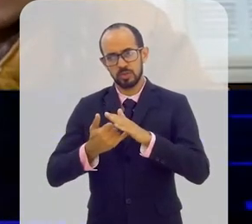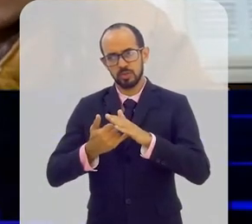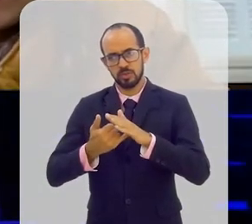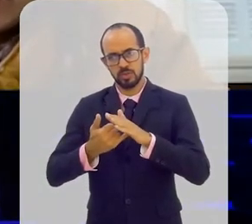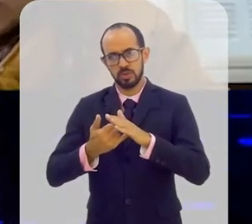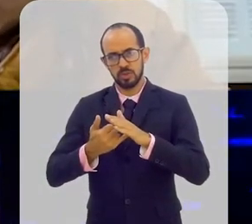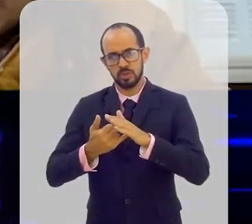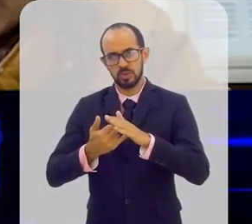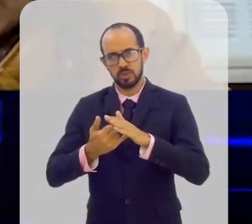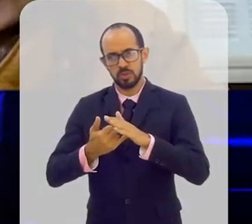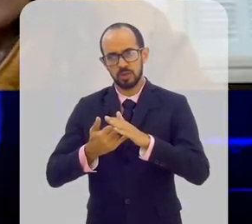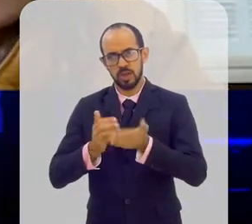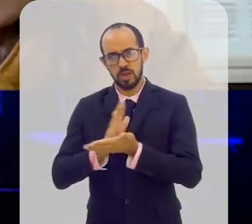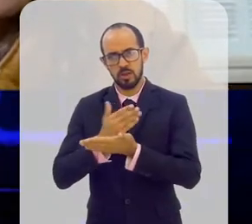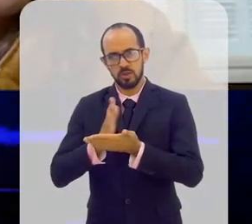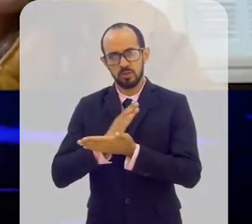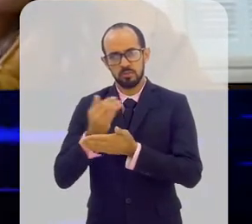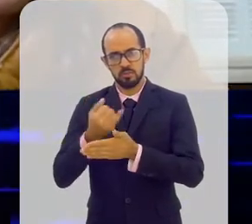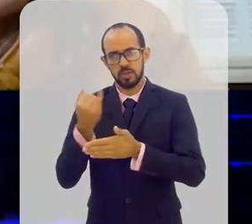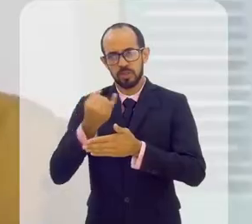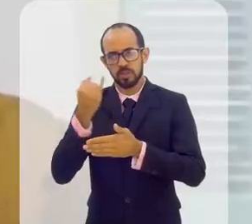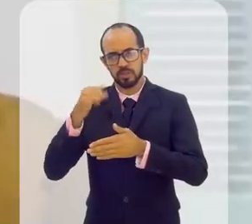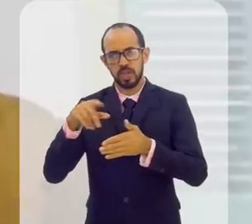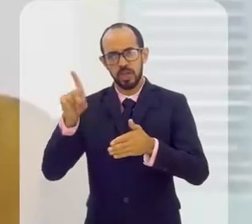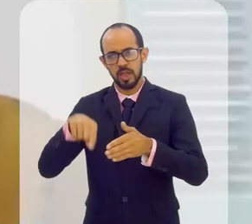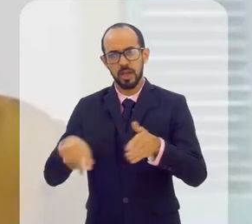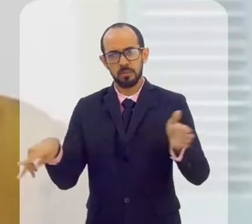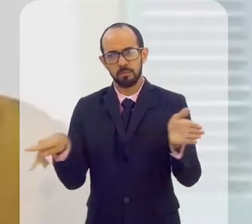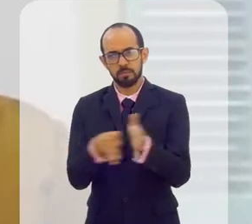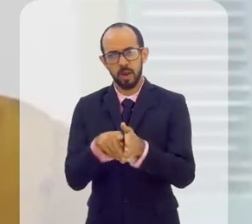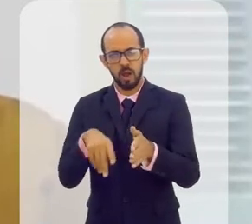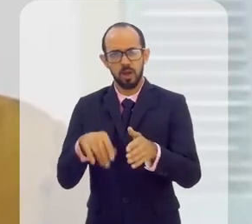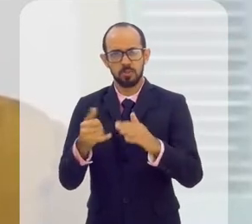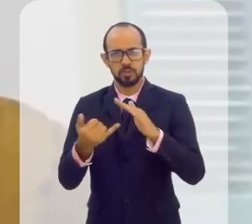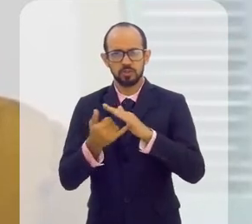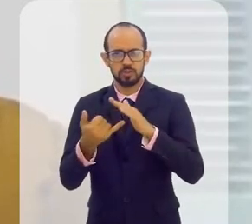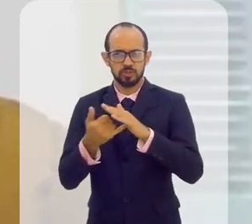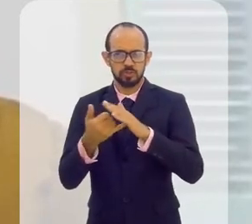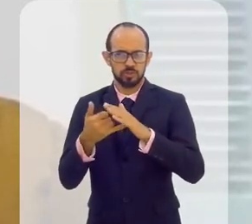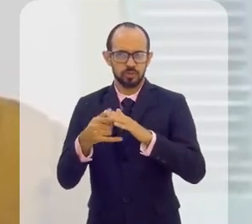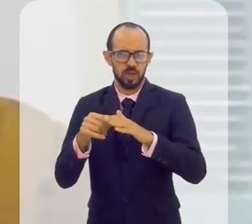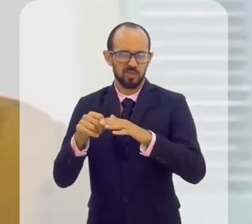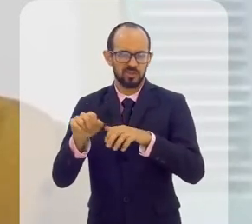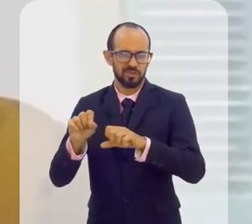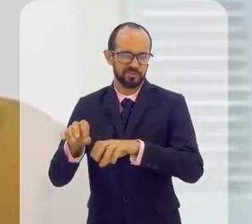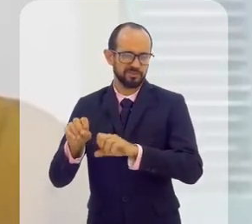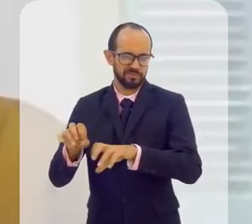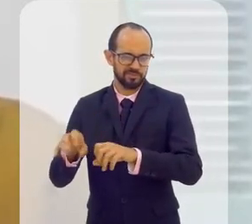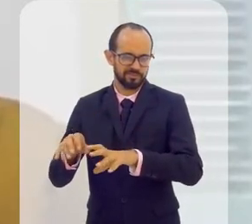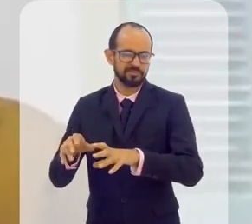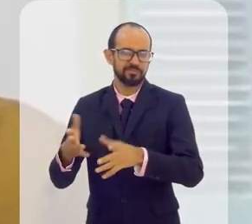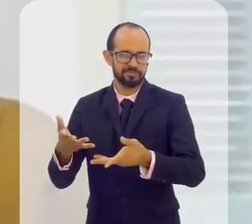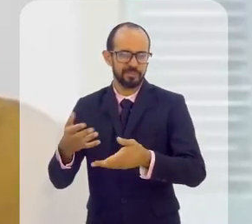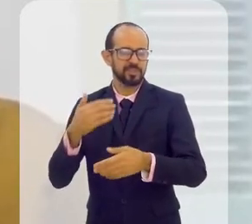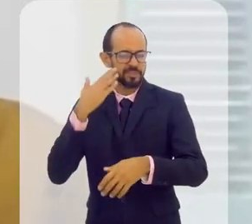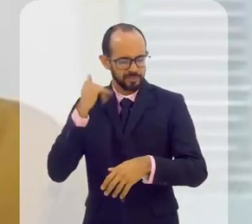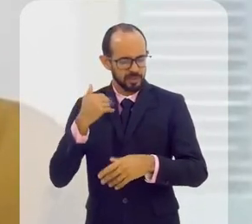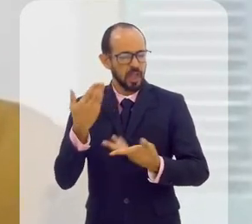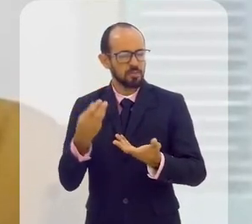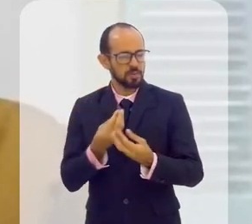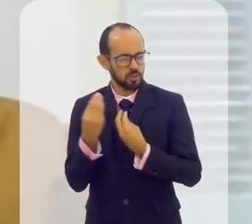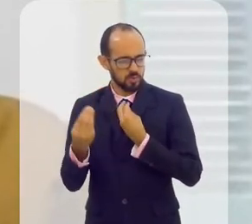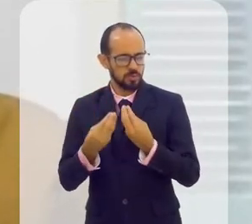muito, uma parcela importante é a própria instituição que informa e a gente sabe de como que as pessoas fazem essa